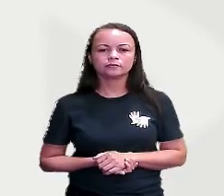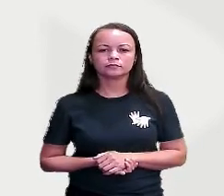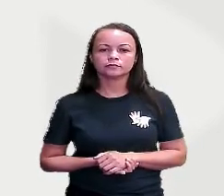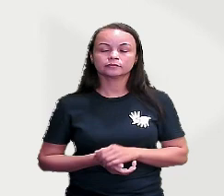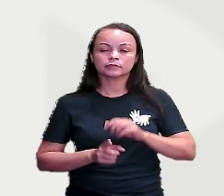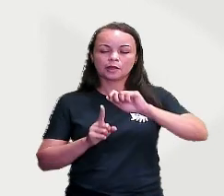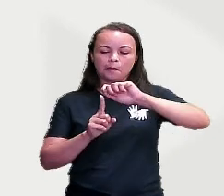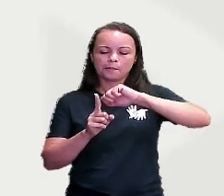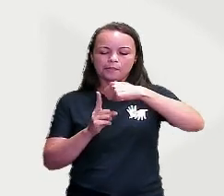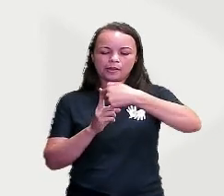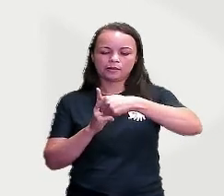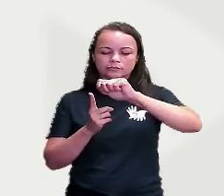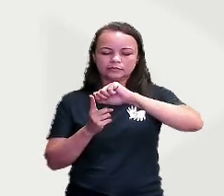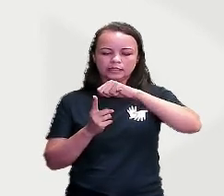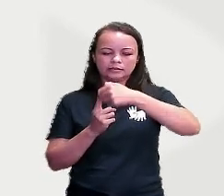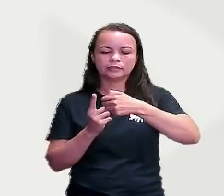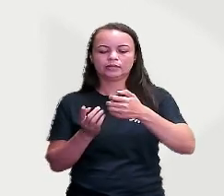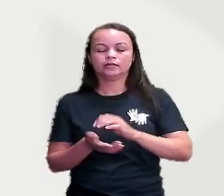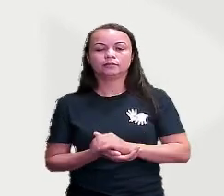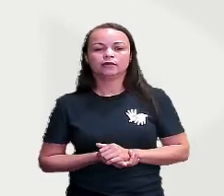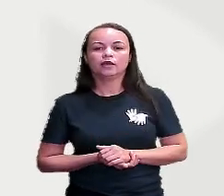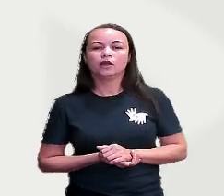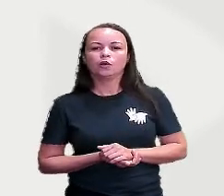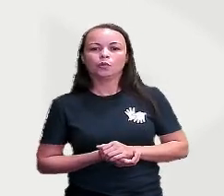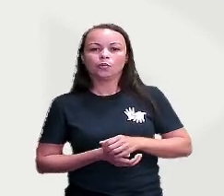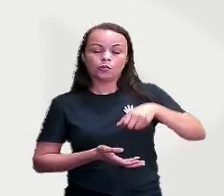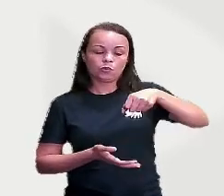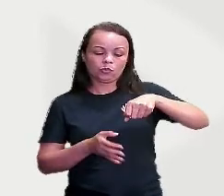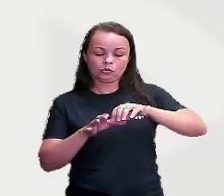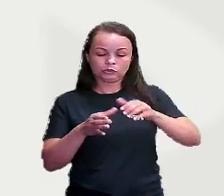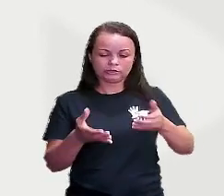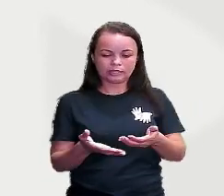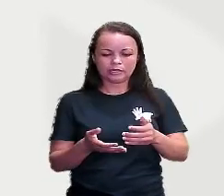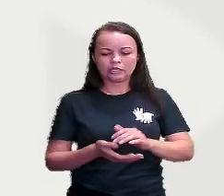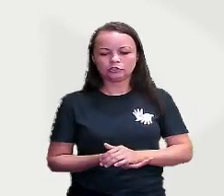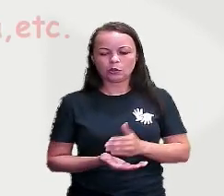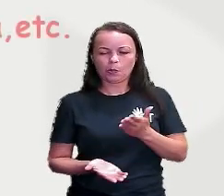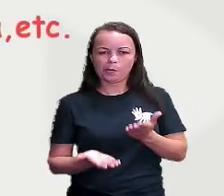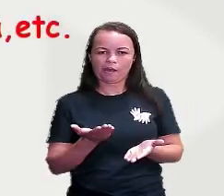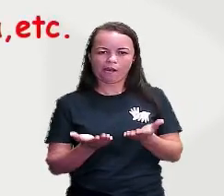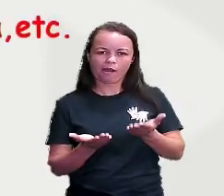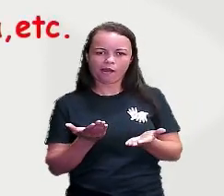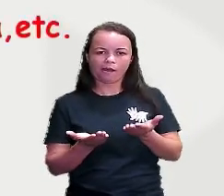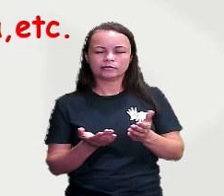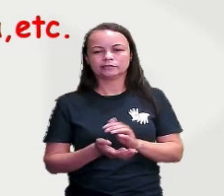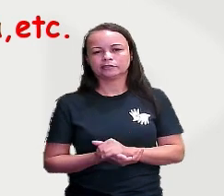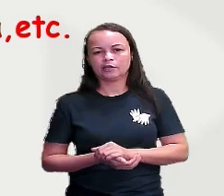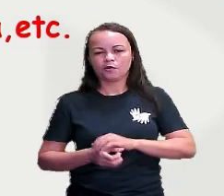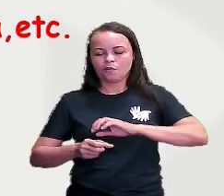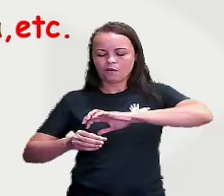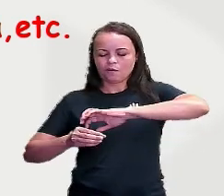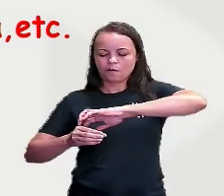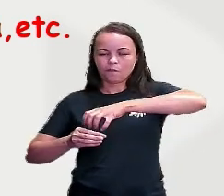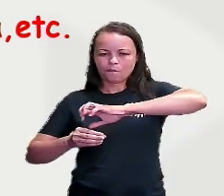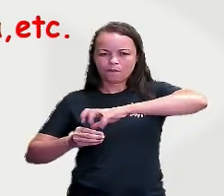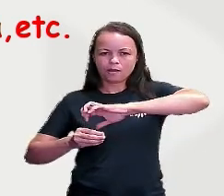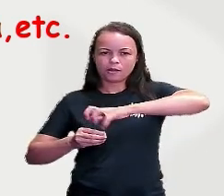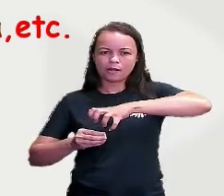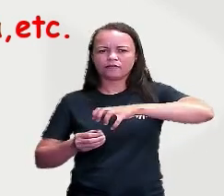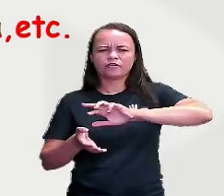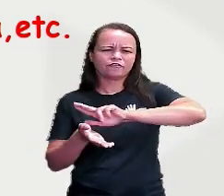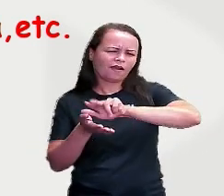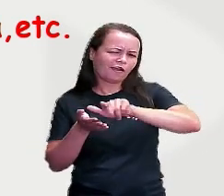Banana, o cesto, né? Balança, tem uma balança ali. Uma garrafa, entre